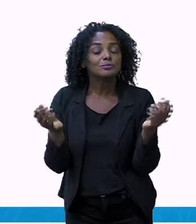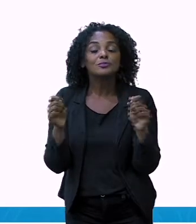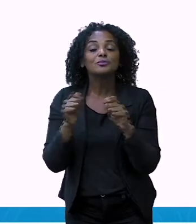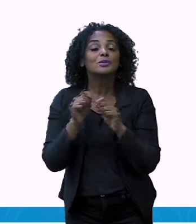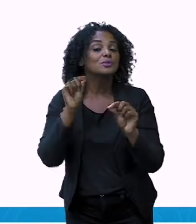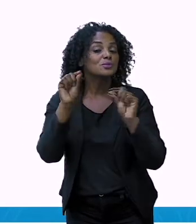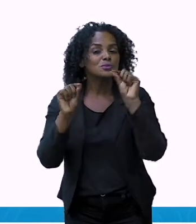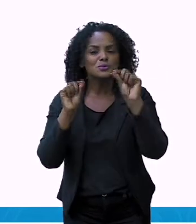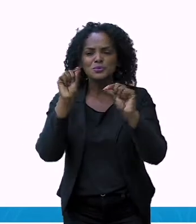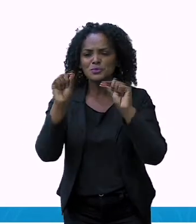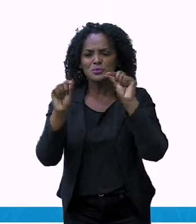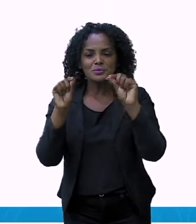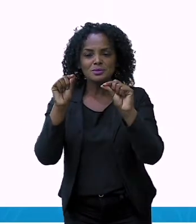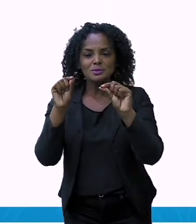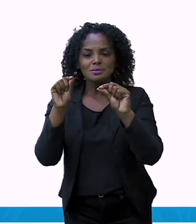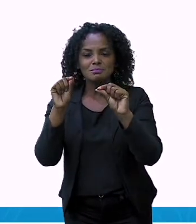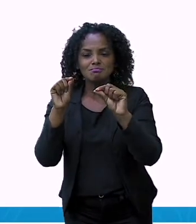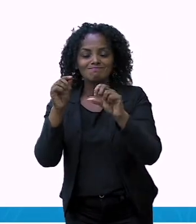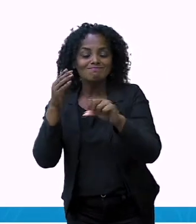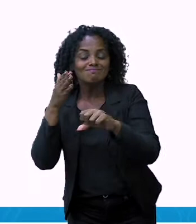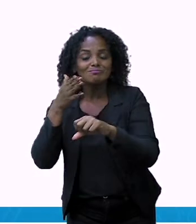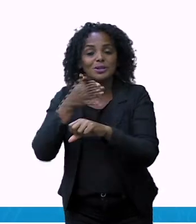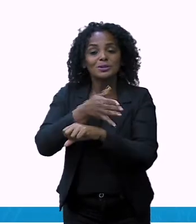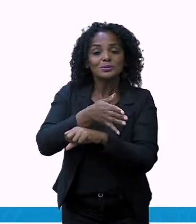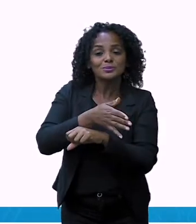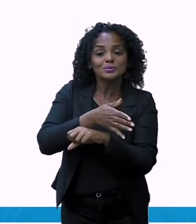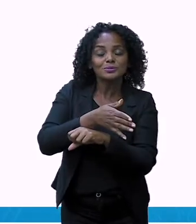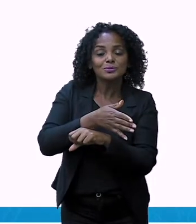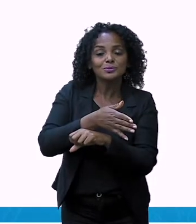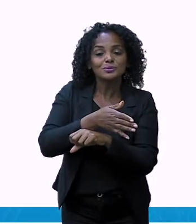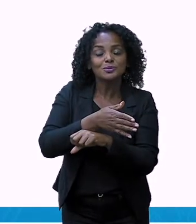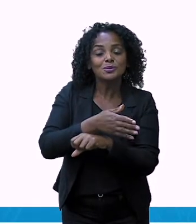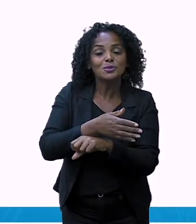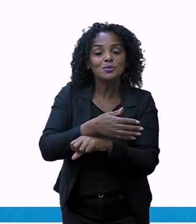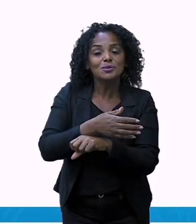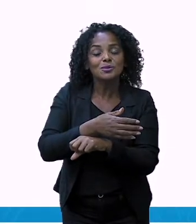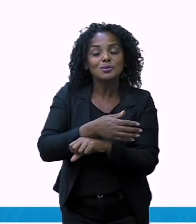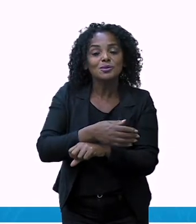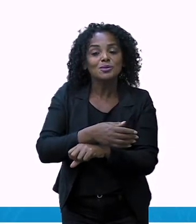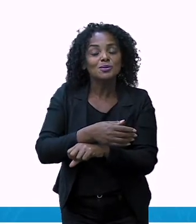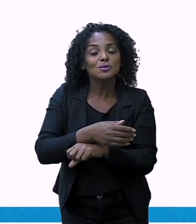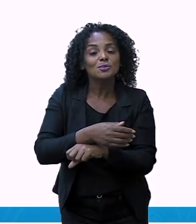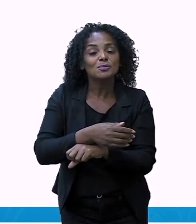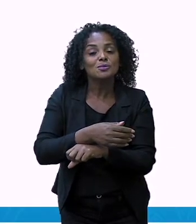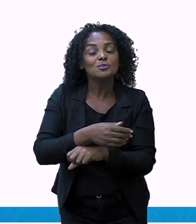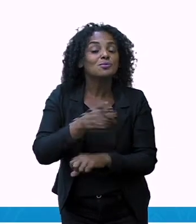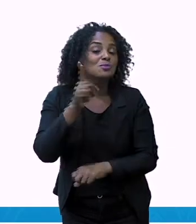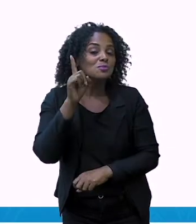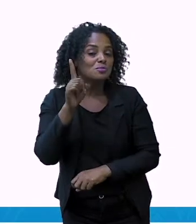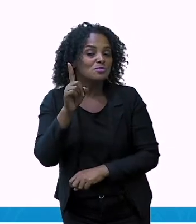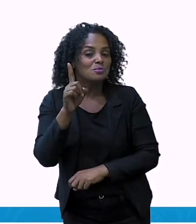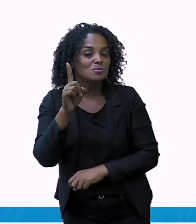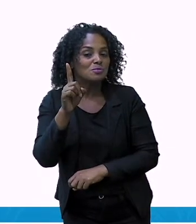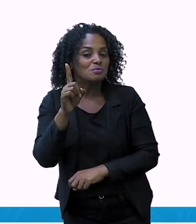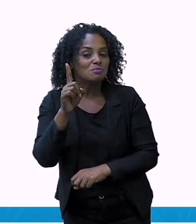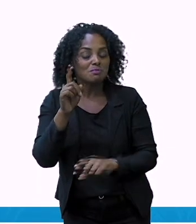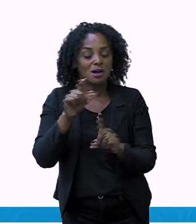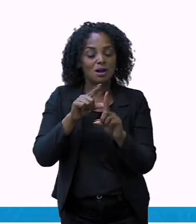Uma unidade. E agora? Será que vai entrar mais? Três. duas